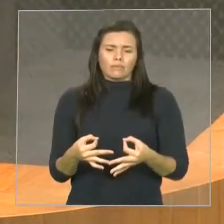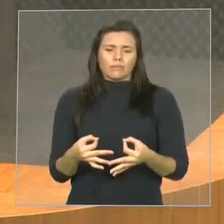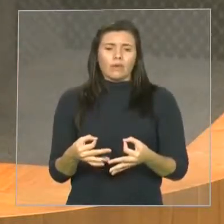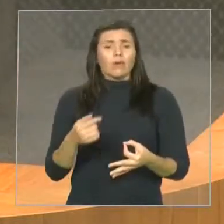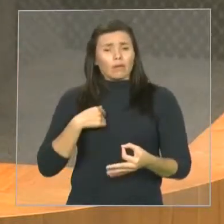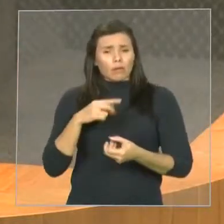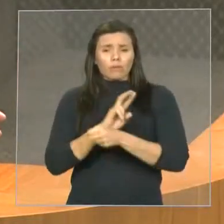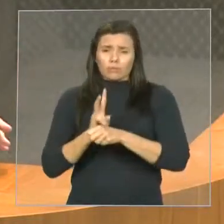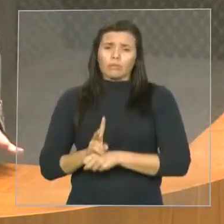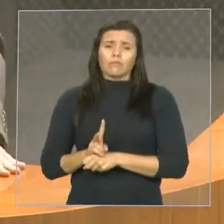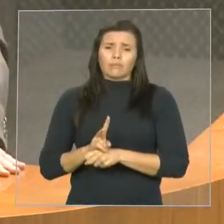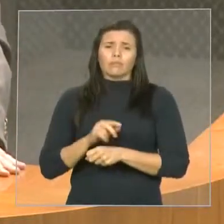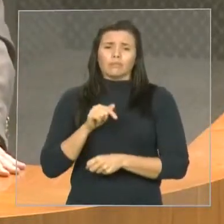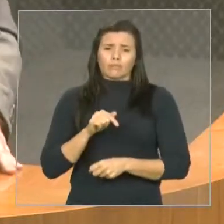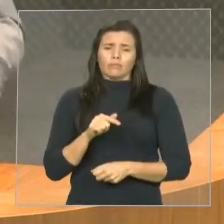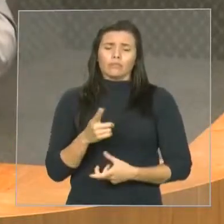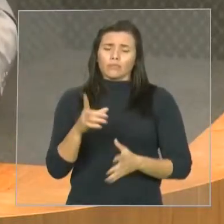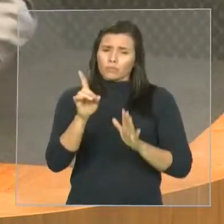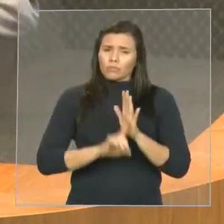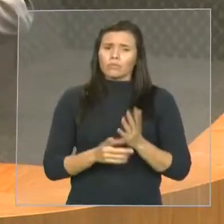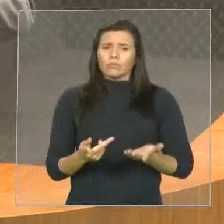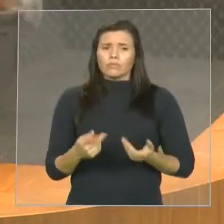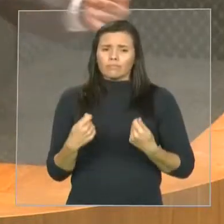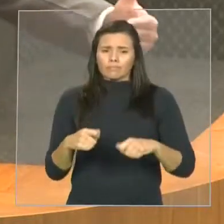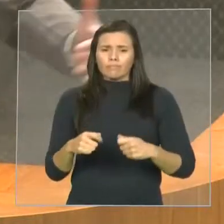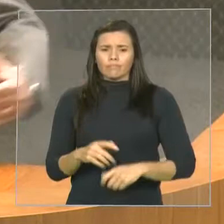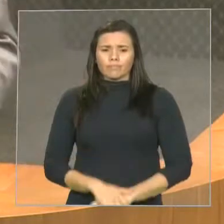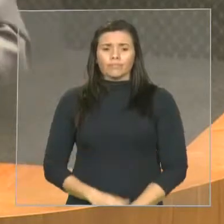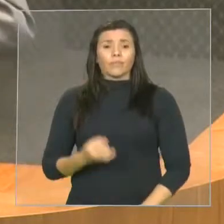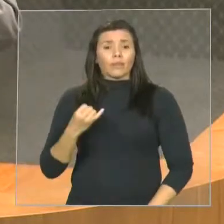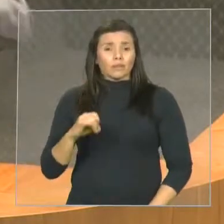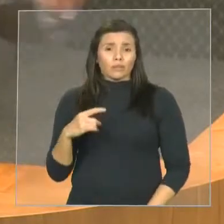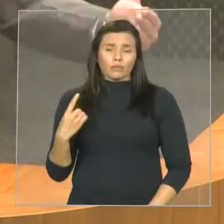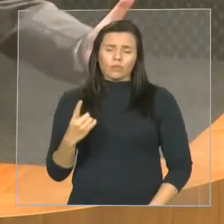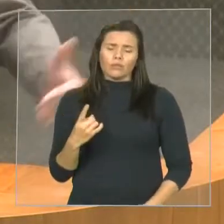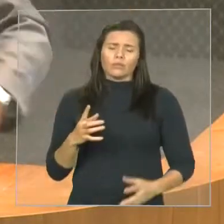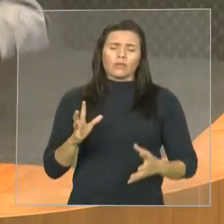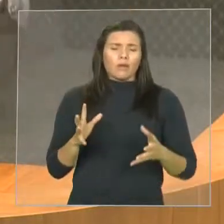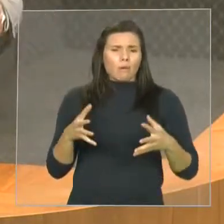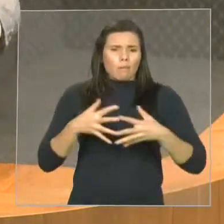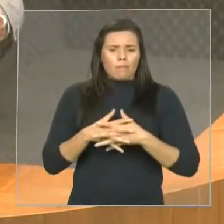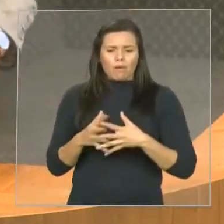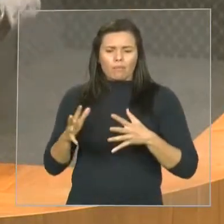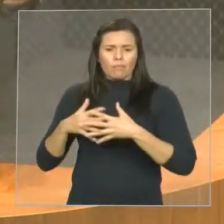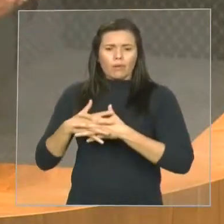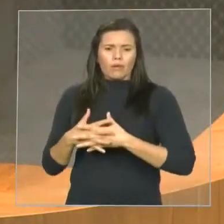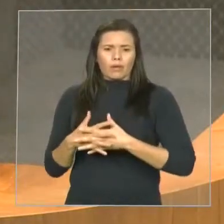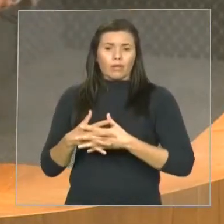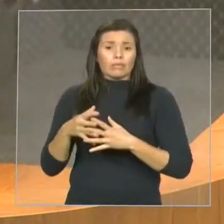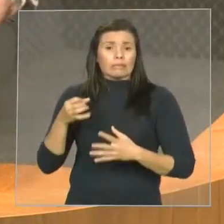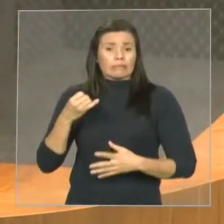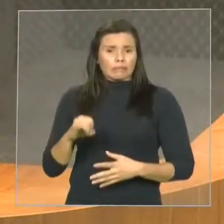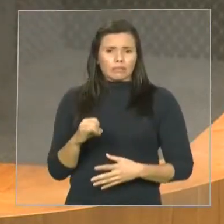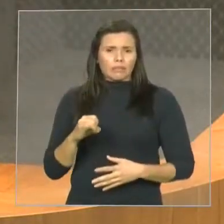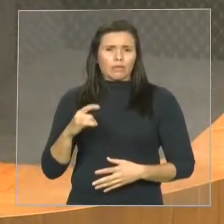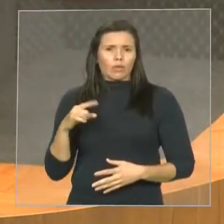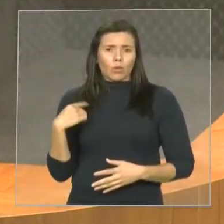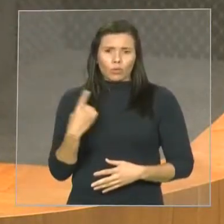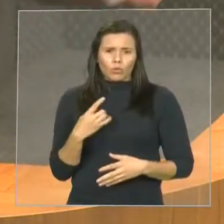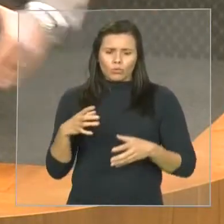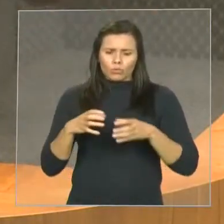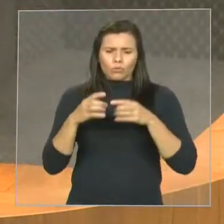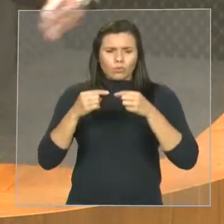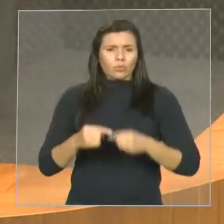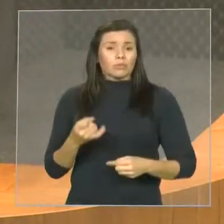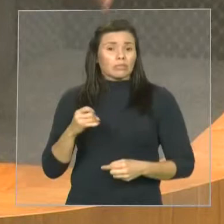tenho uma visão mais otimística. Se nós tivéssemos feito essa obstrução, não tivéssemos feito esse debate, esse projeto já não tinha tido pelo menos um ganho mínimo